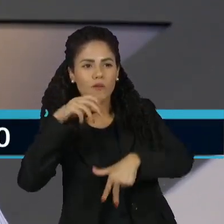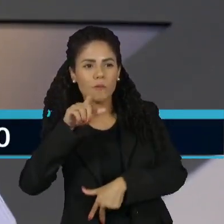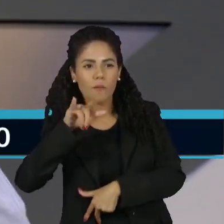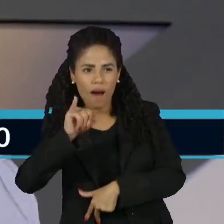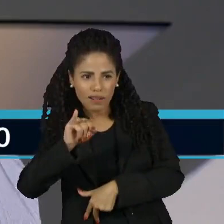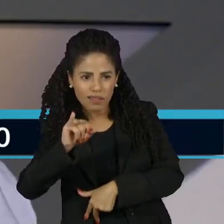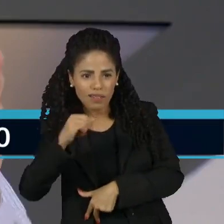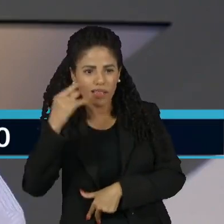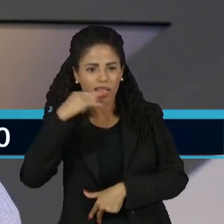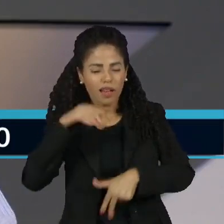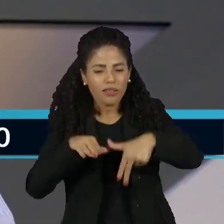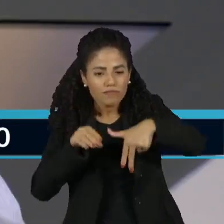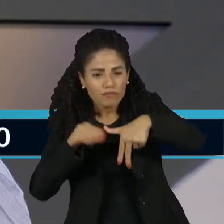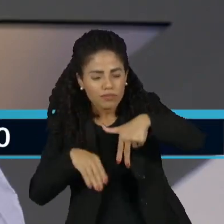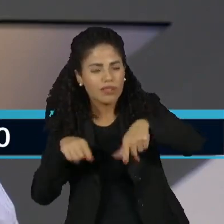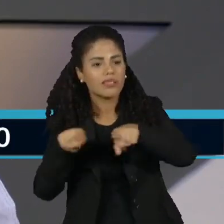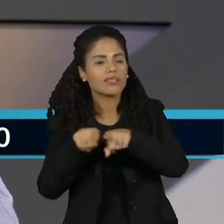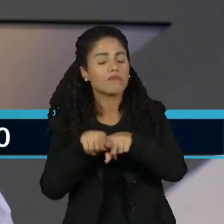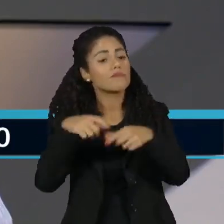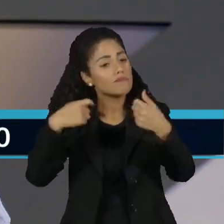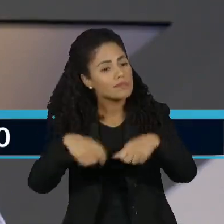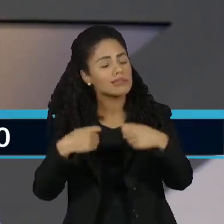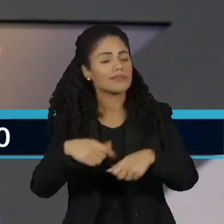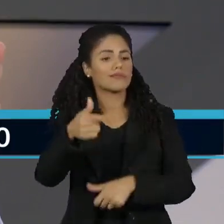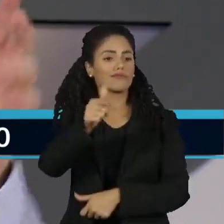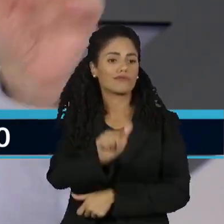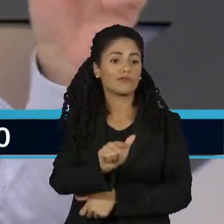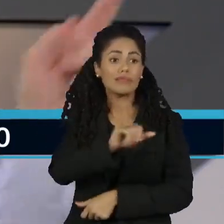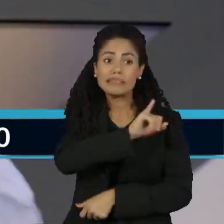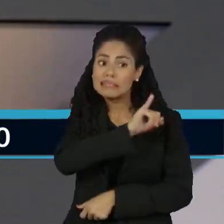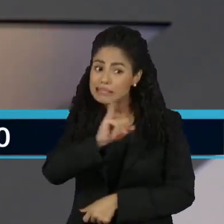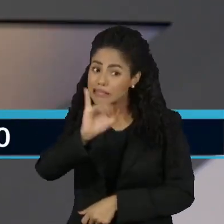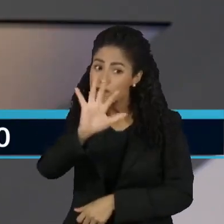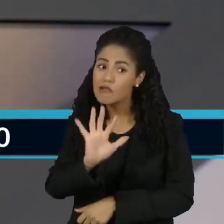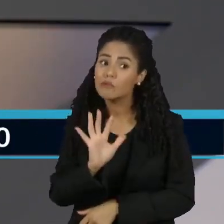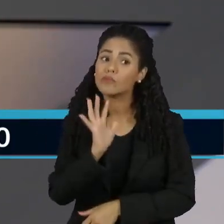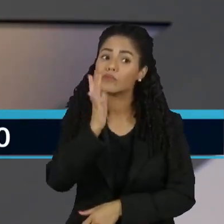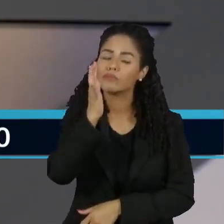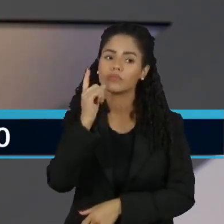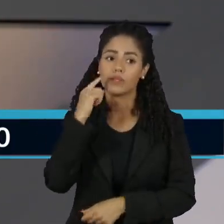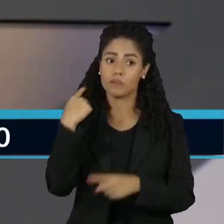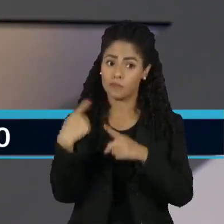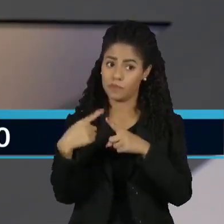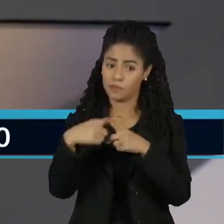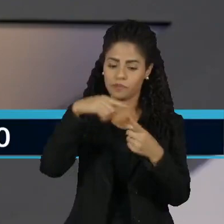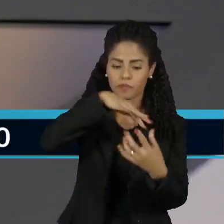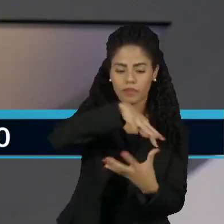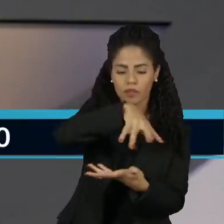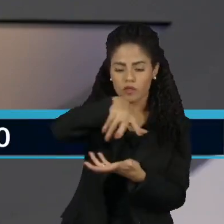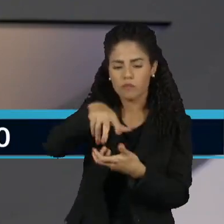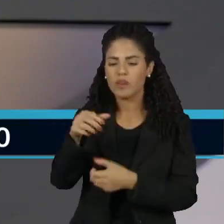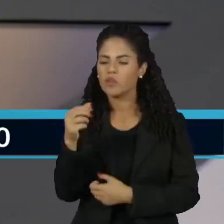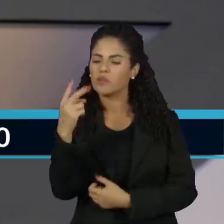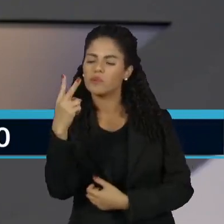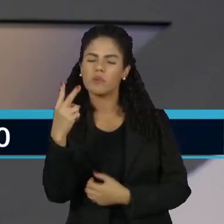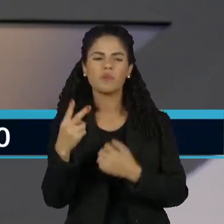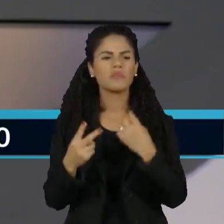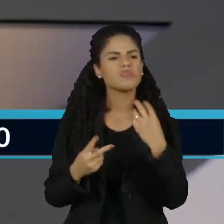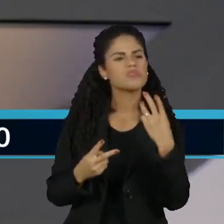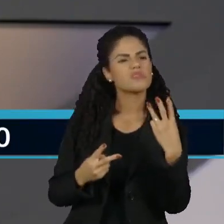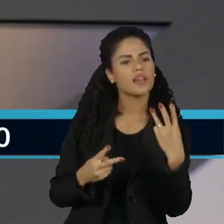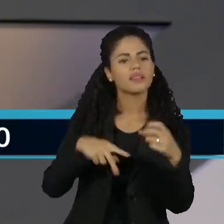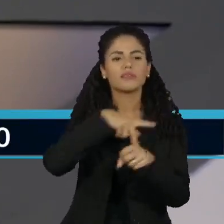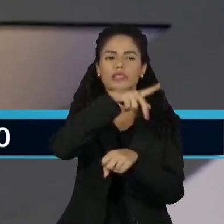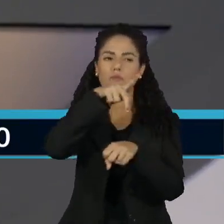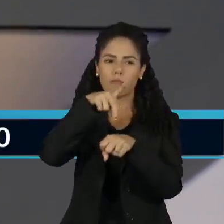imagina se por acaso tivermos algum caso. Porque existem no mundo dois ou três focos, em